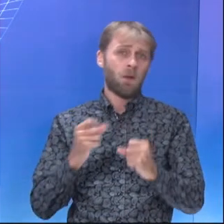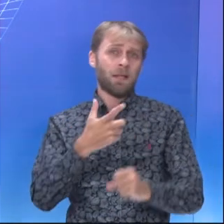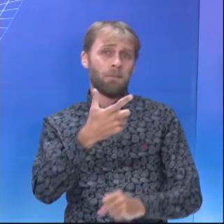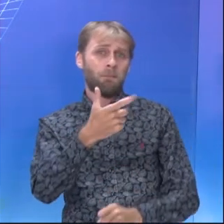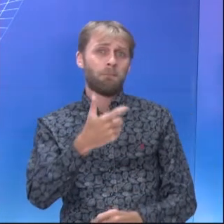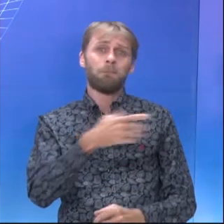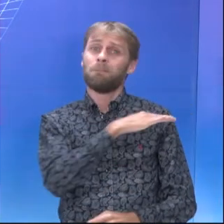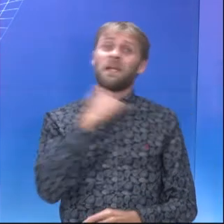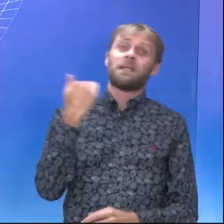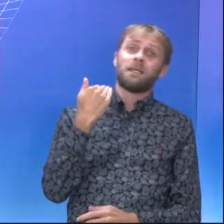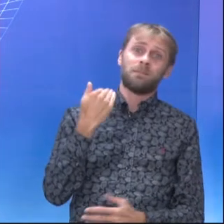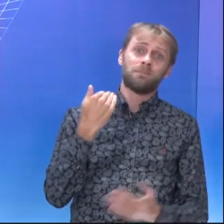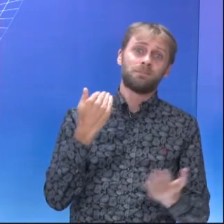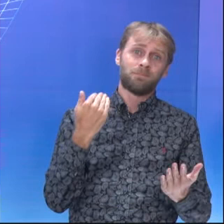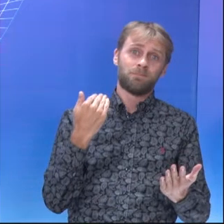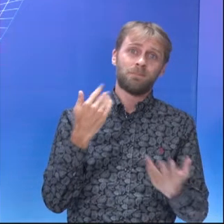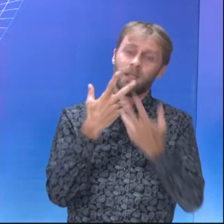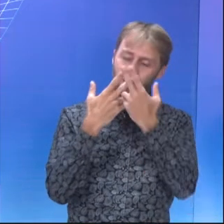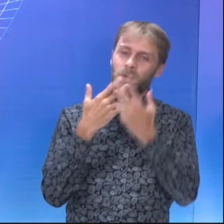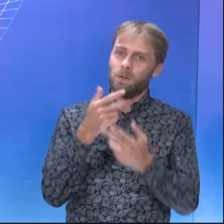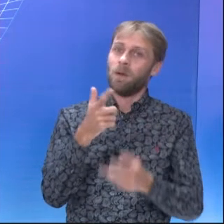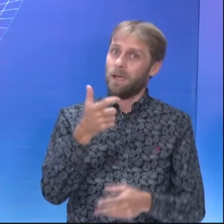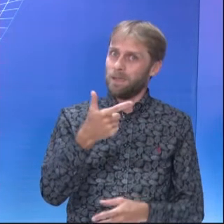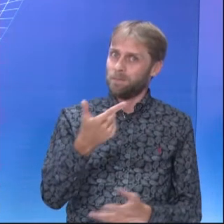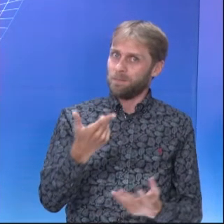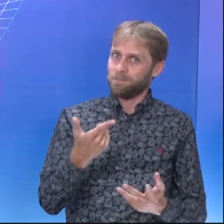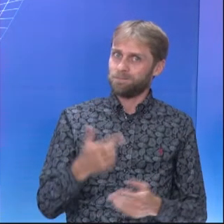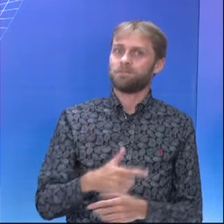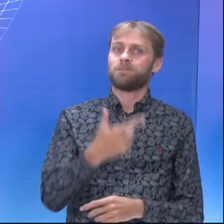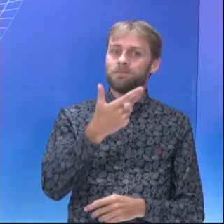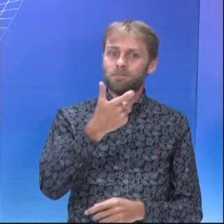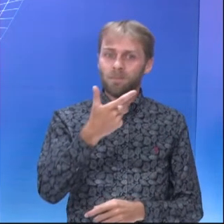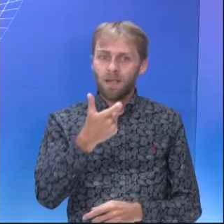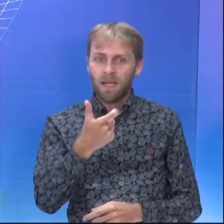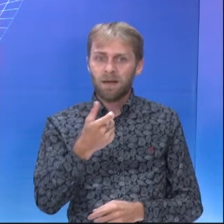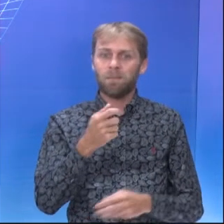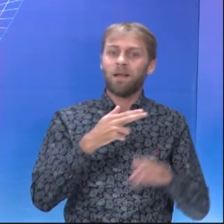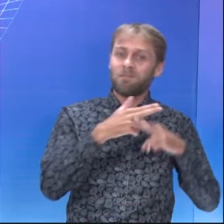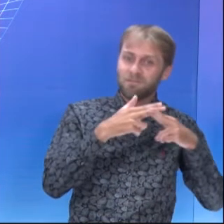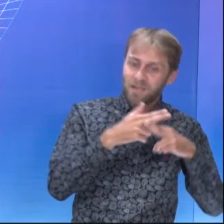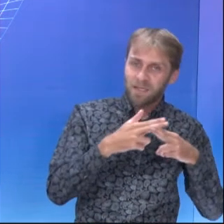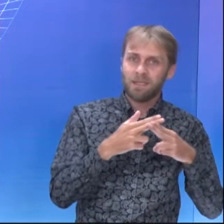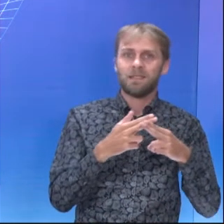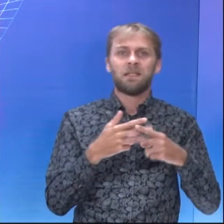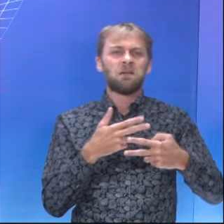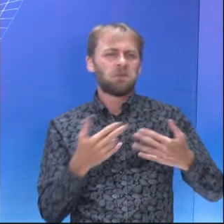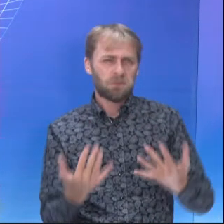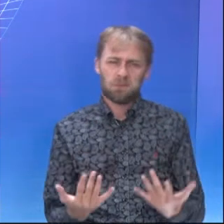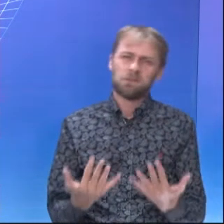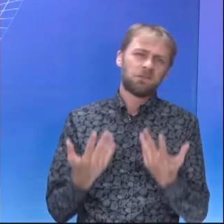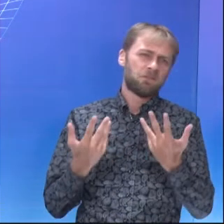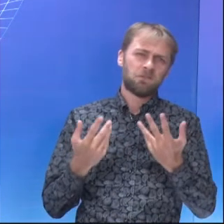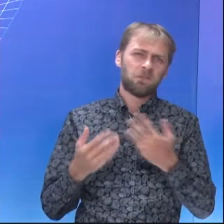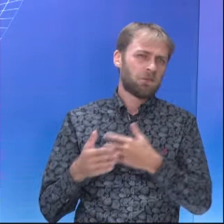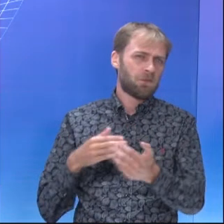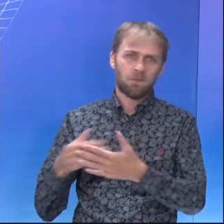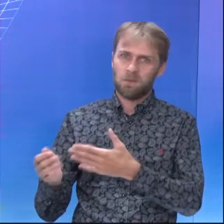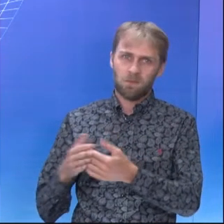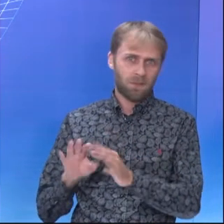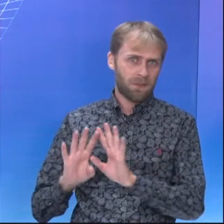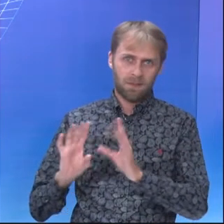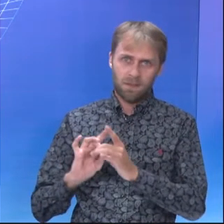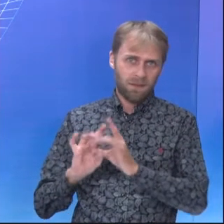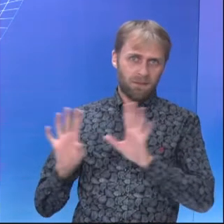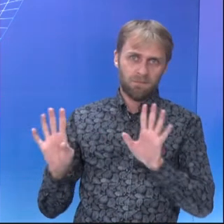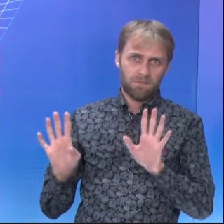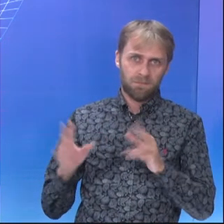Qualquer coisa letal. Outro cognato aqui. Guns, knives, armas, facas, fogo e qualquer